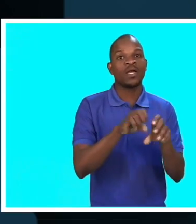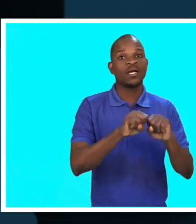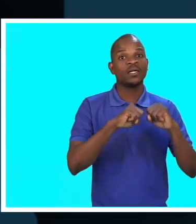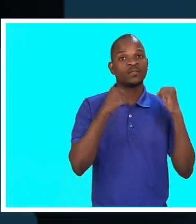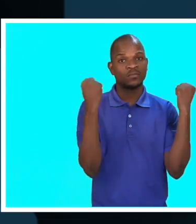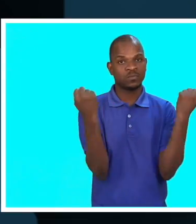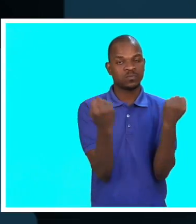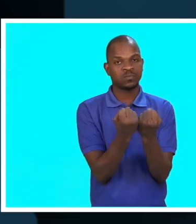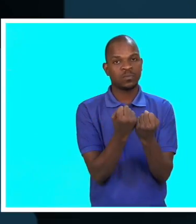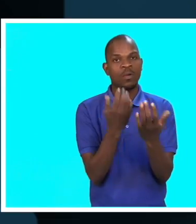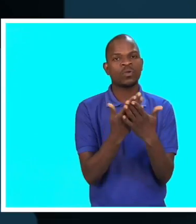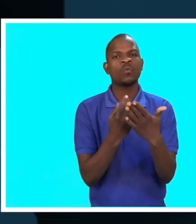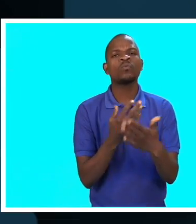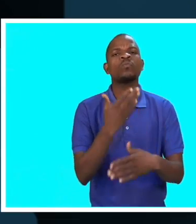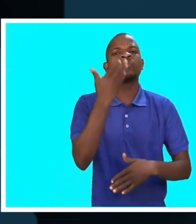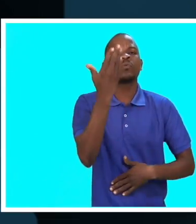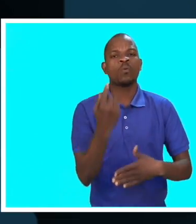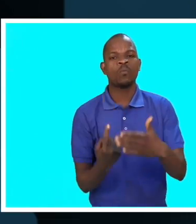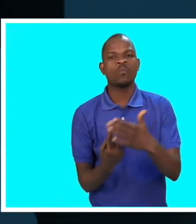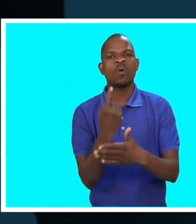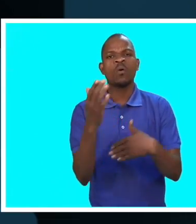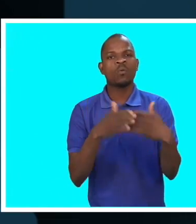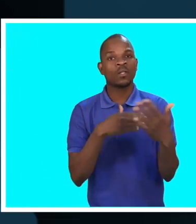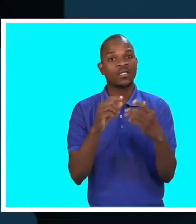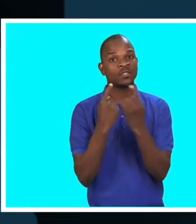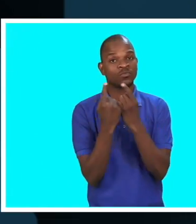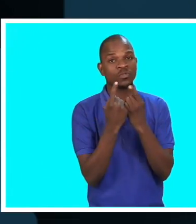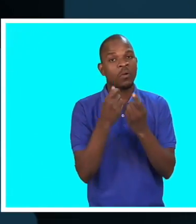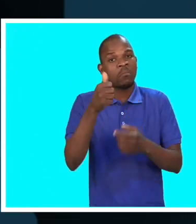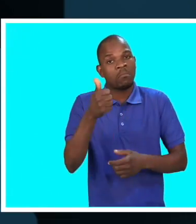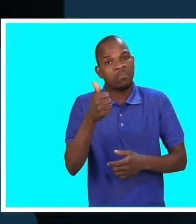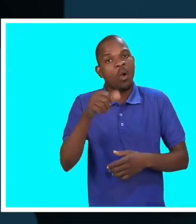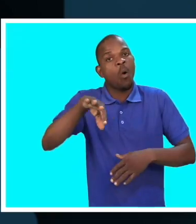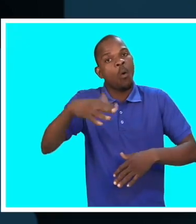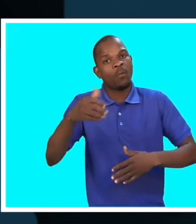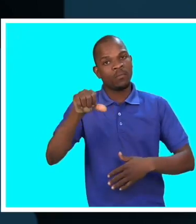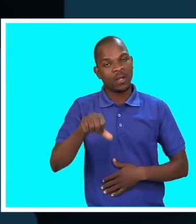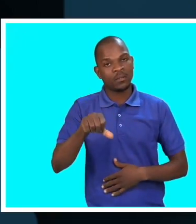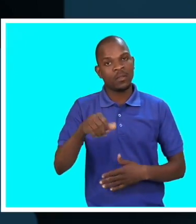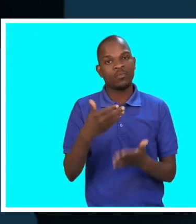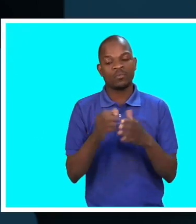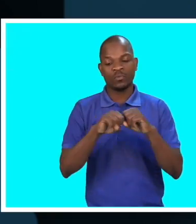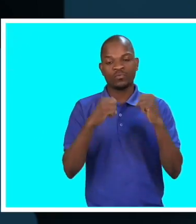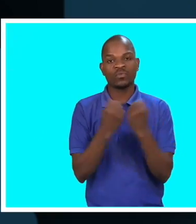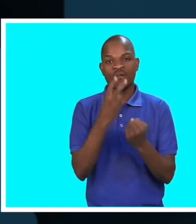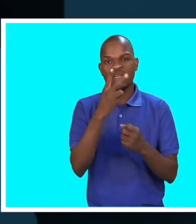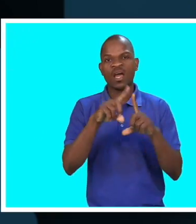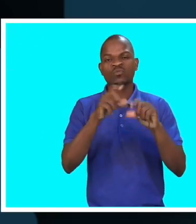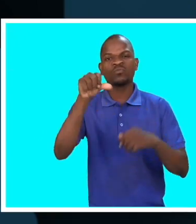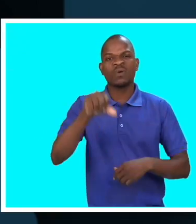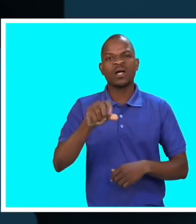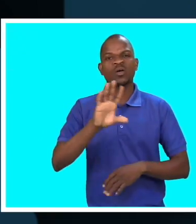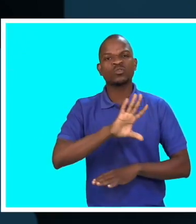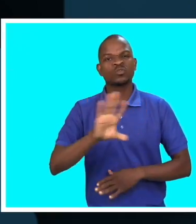é para depois, quando surge alguma coisa de mal ou de bem, porque pronto, a associação não está só para resolver questões máis, não é?